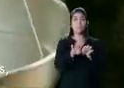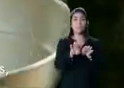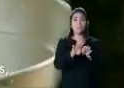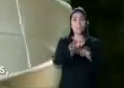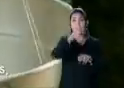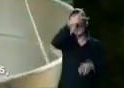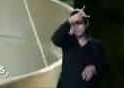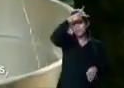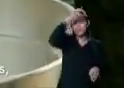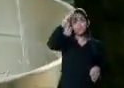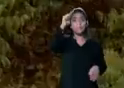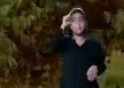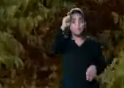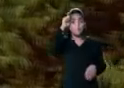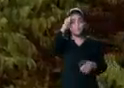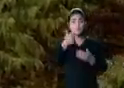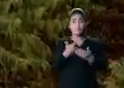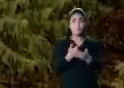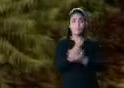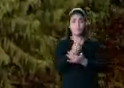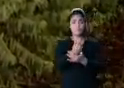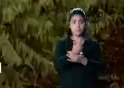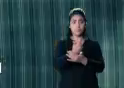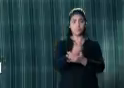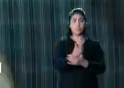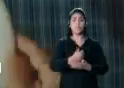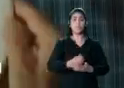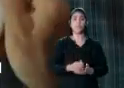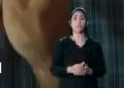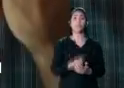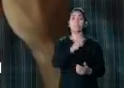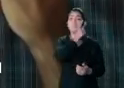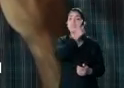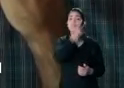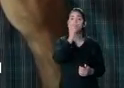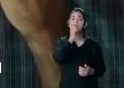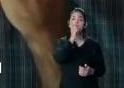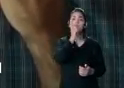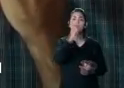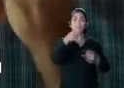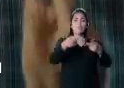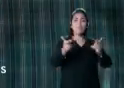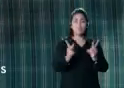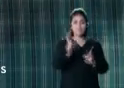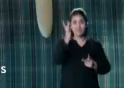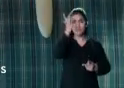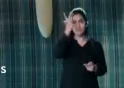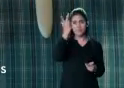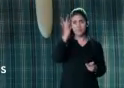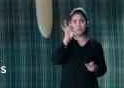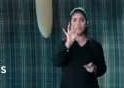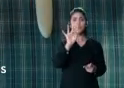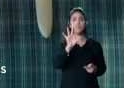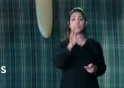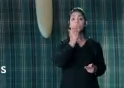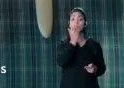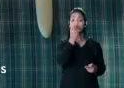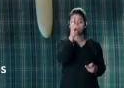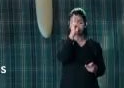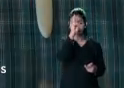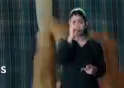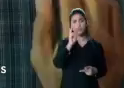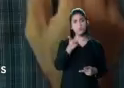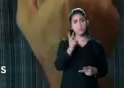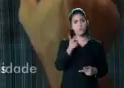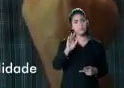convênio com as prefeituras, comprar a produção local para servir nos restaurantes Prato Fácil, que vão oferecer almoço por até